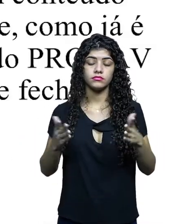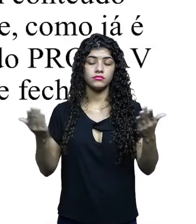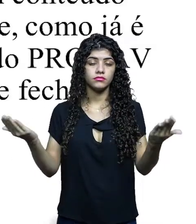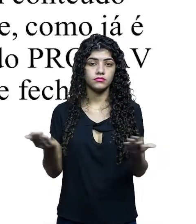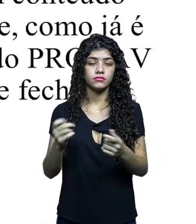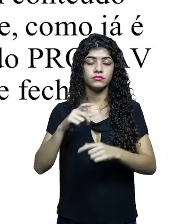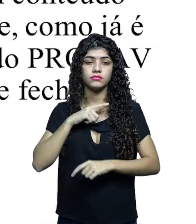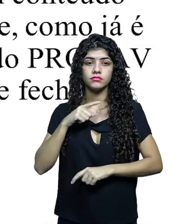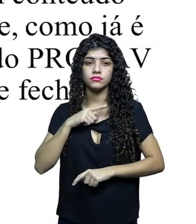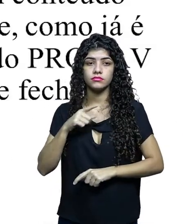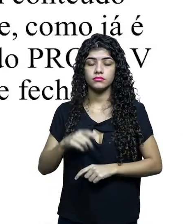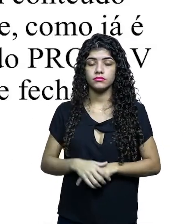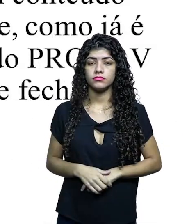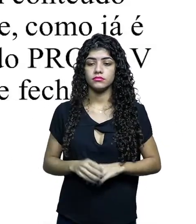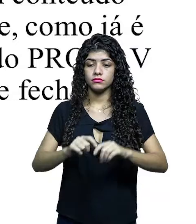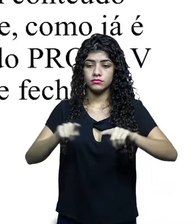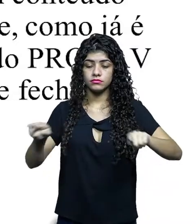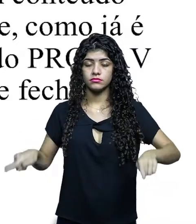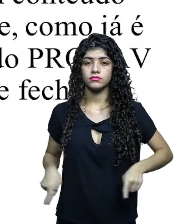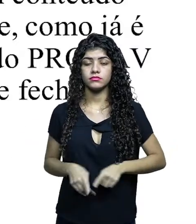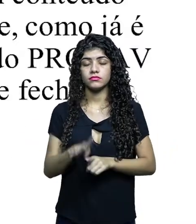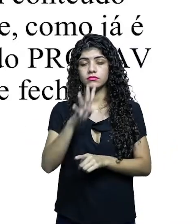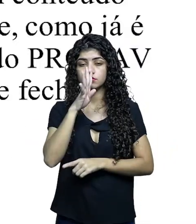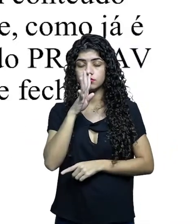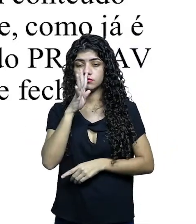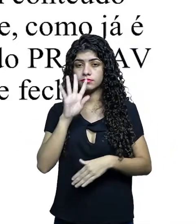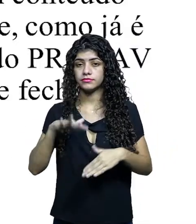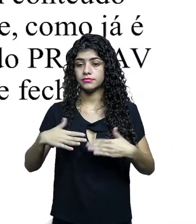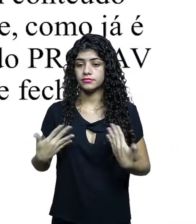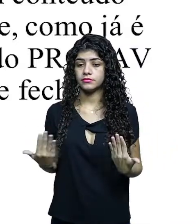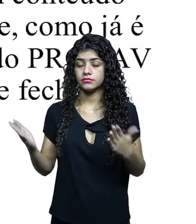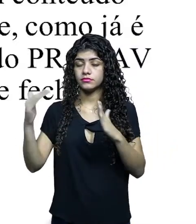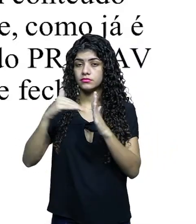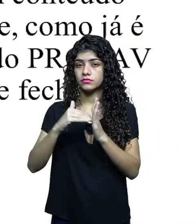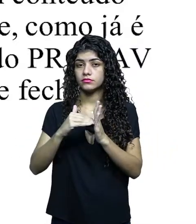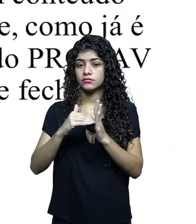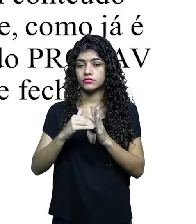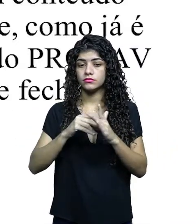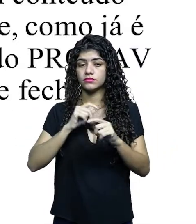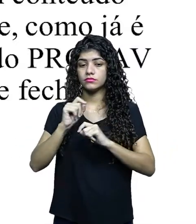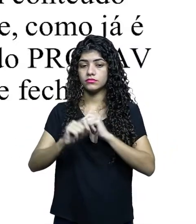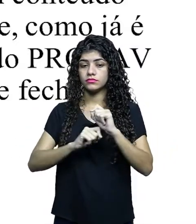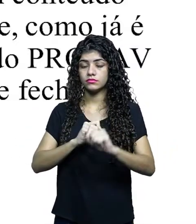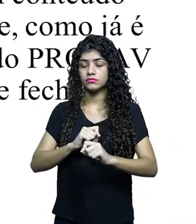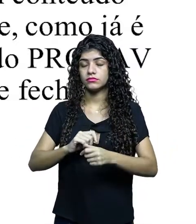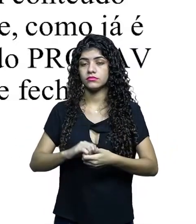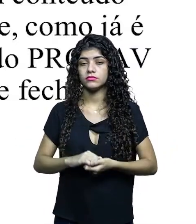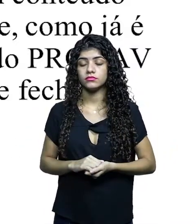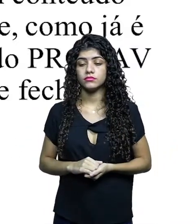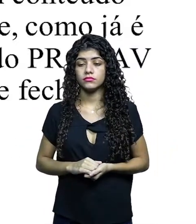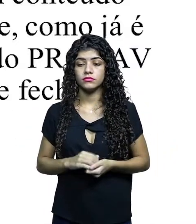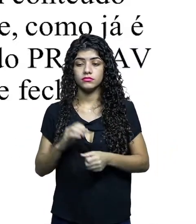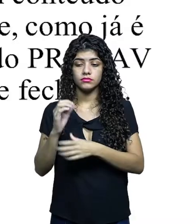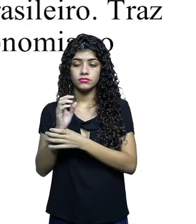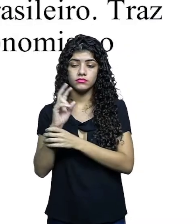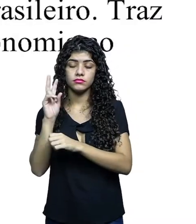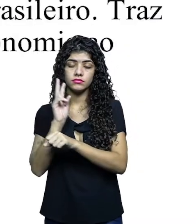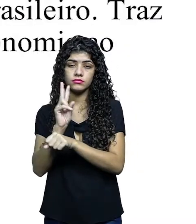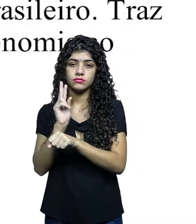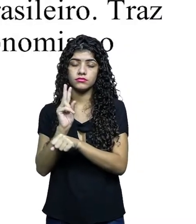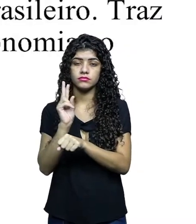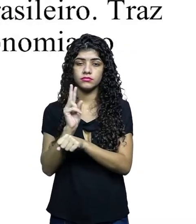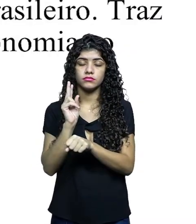fechadas, aqui também, para salas de cinema, tá? Então, último slide desse tópico. A regulamentação, ela